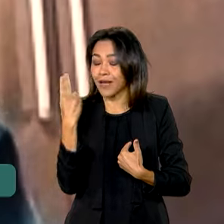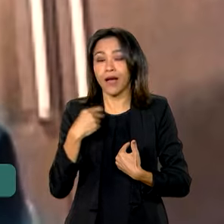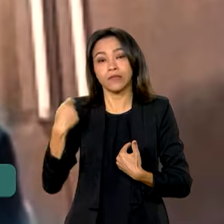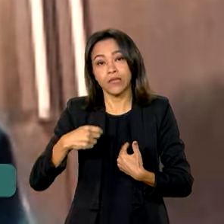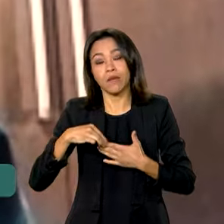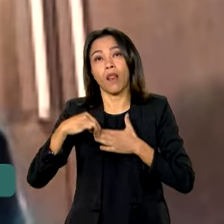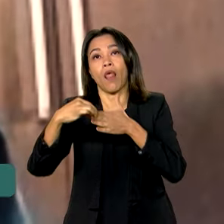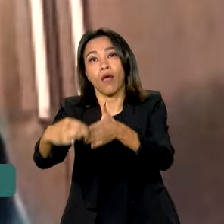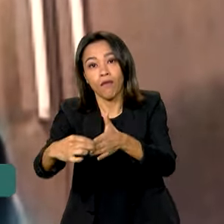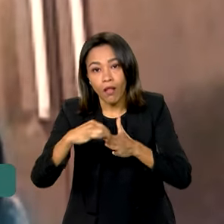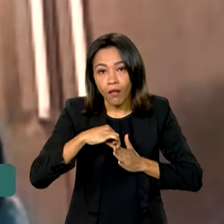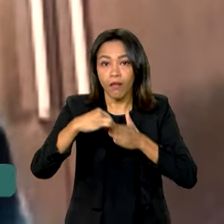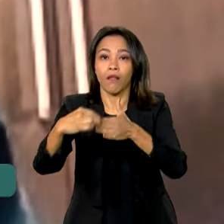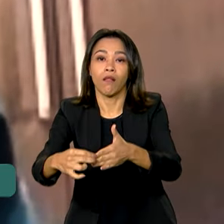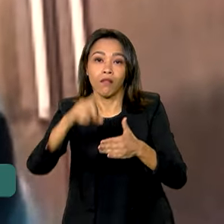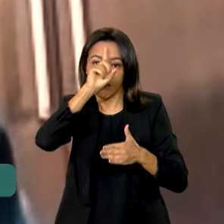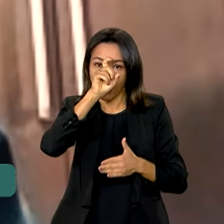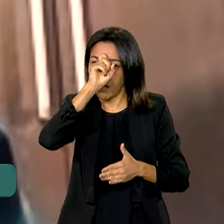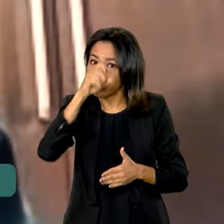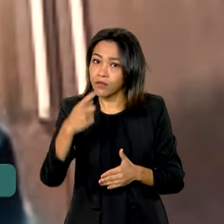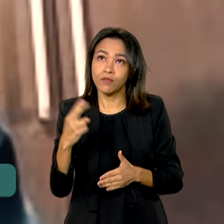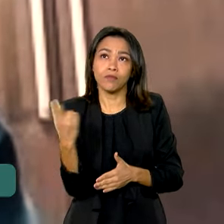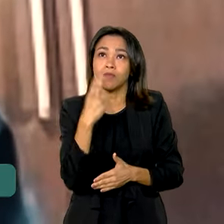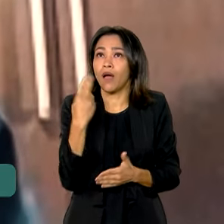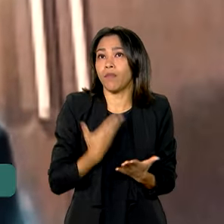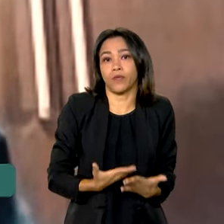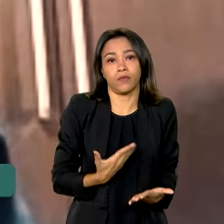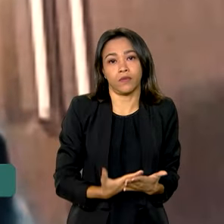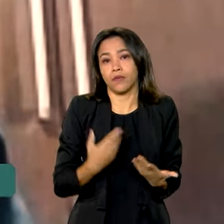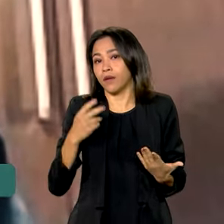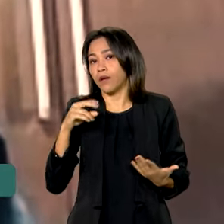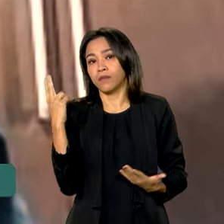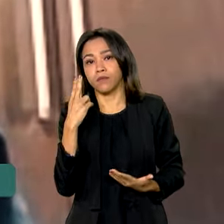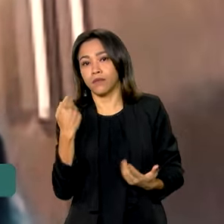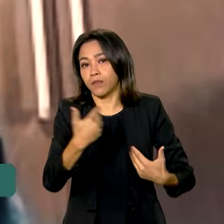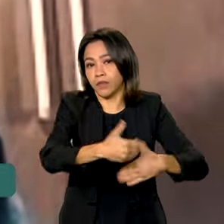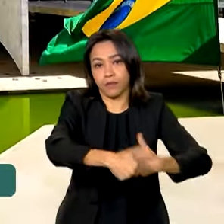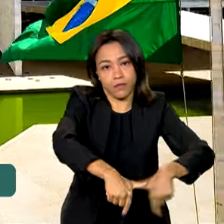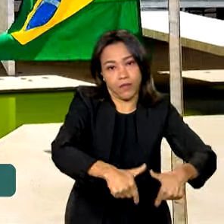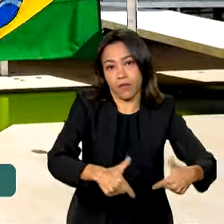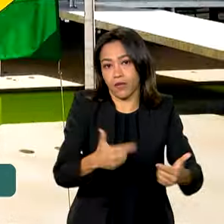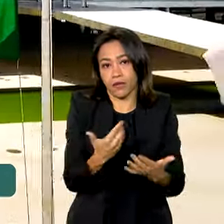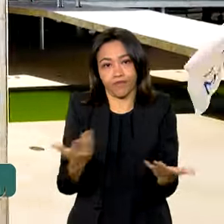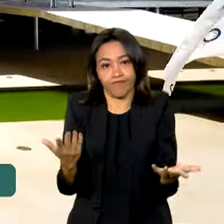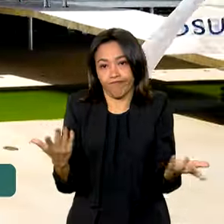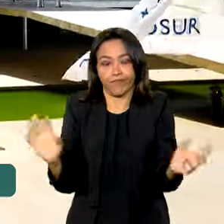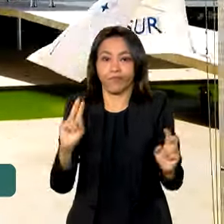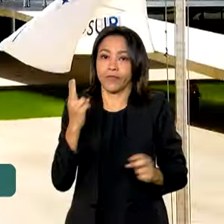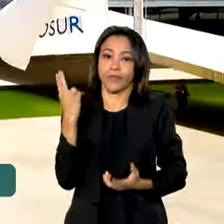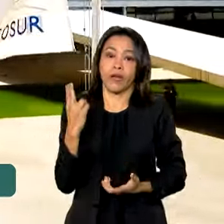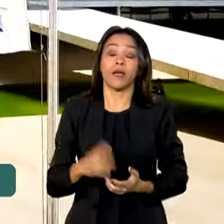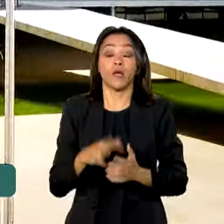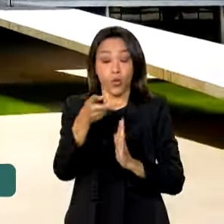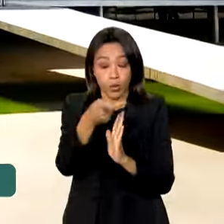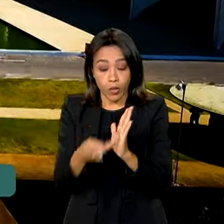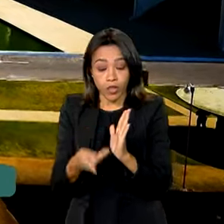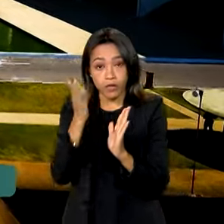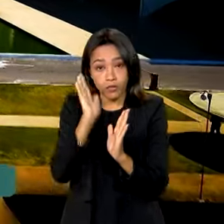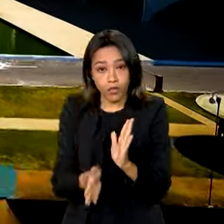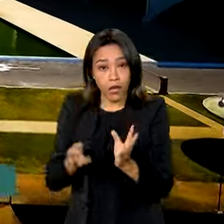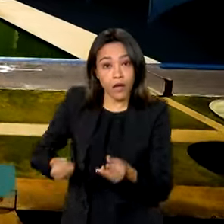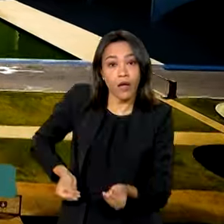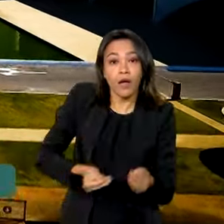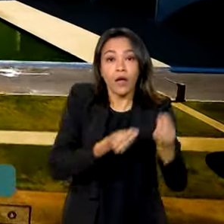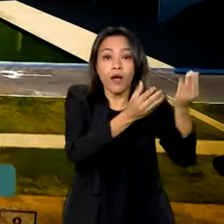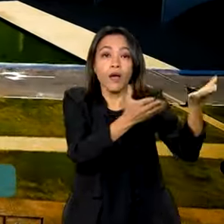com ele, levando médico, e por isso não dá nem para estudar, trabalhar na minha área, não tem como. O projeto foi enviado pelo presidente Lula